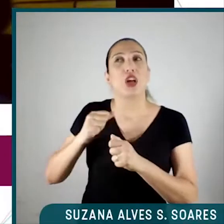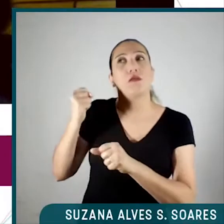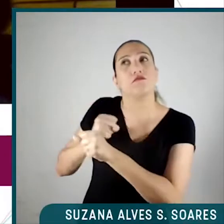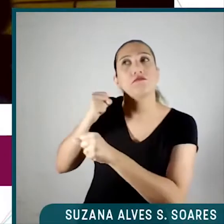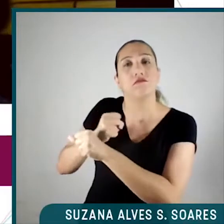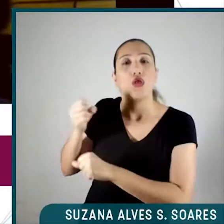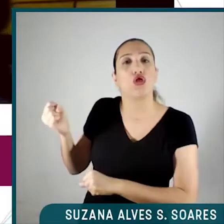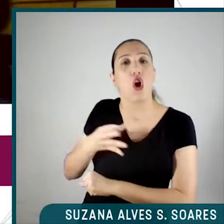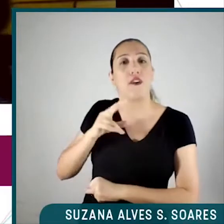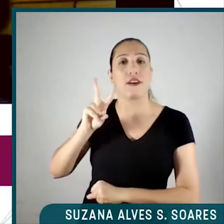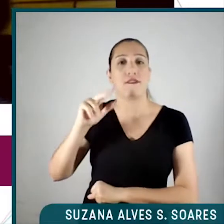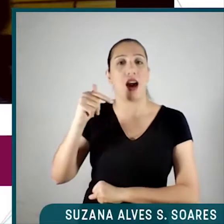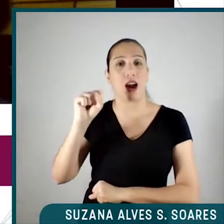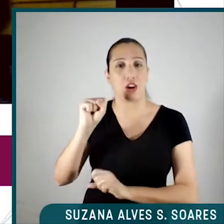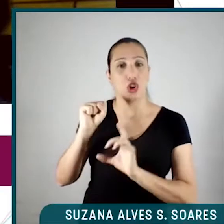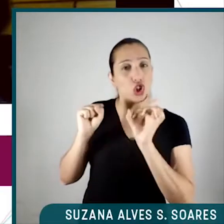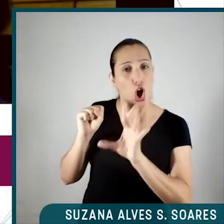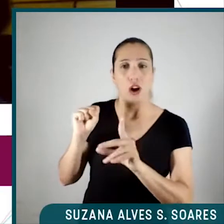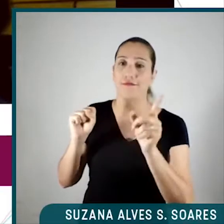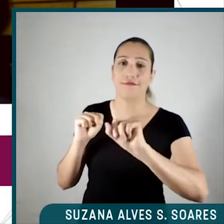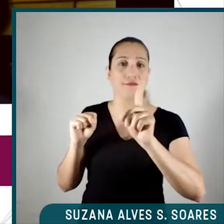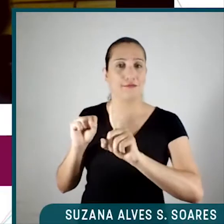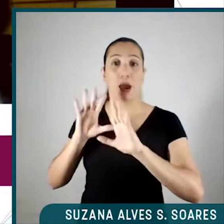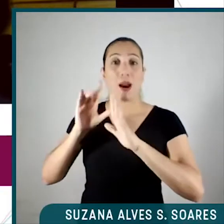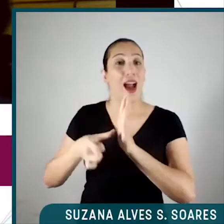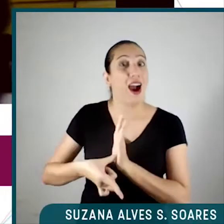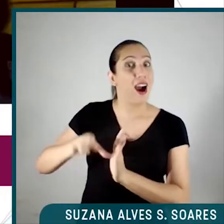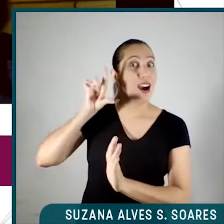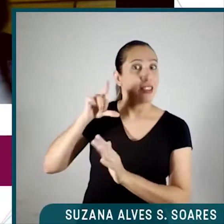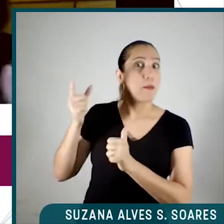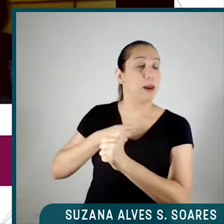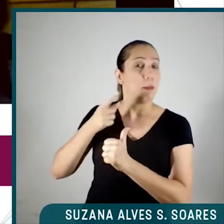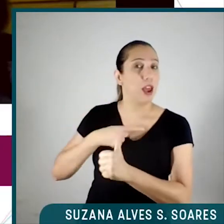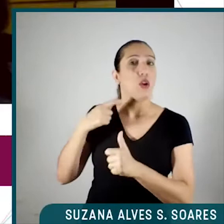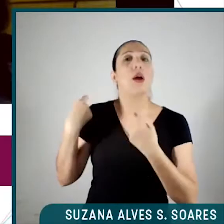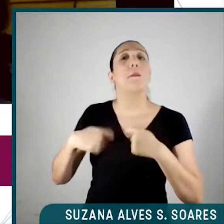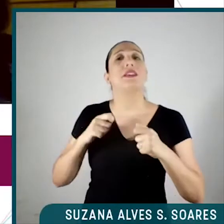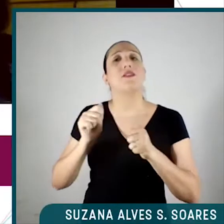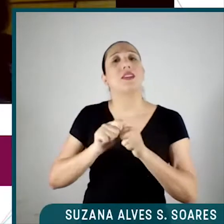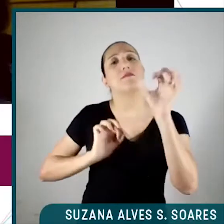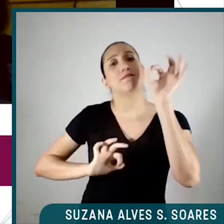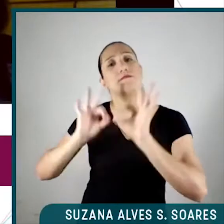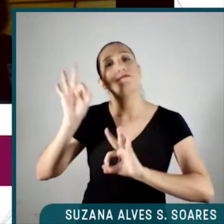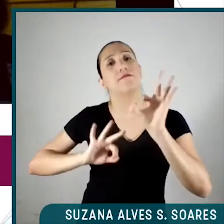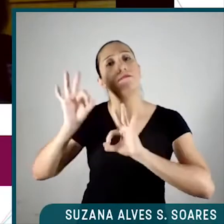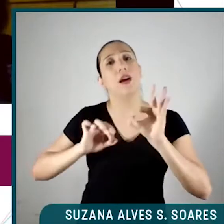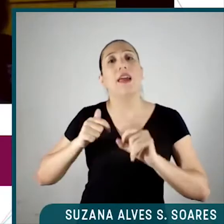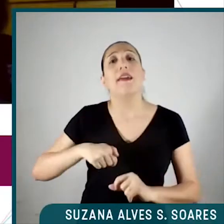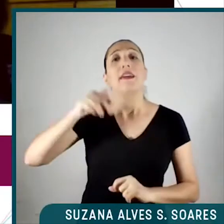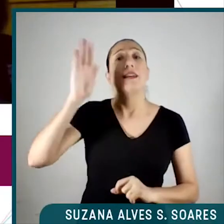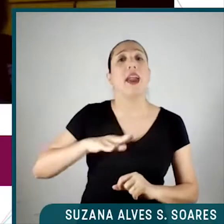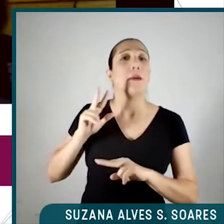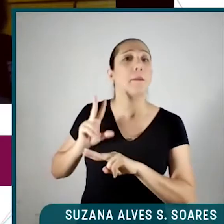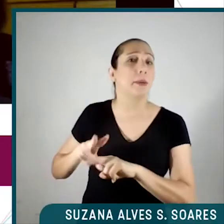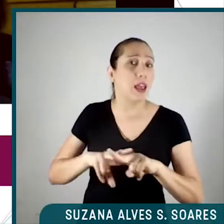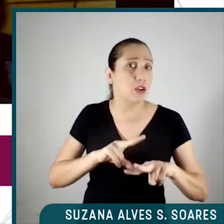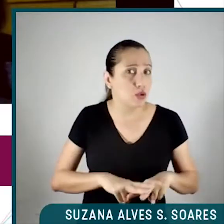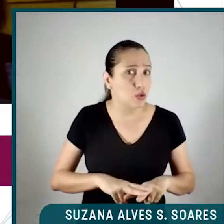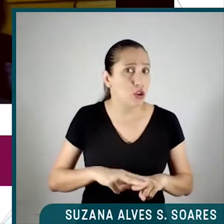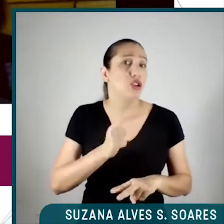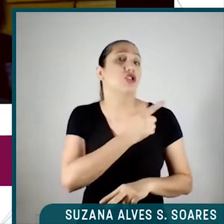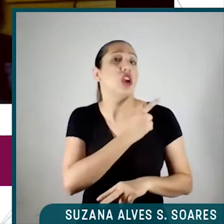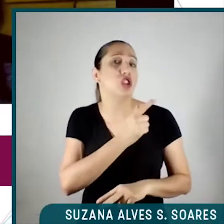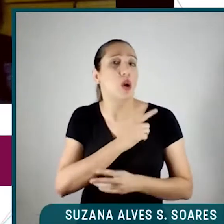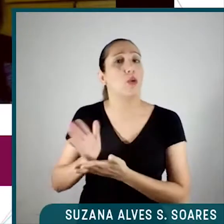mas nós precisamos, antes da construção dessas vagas, fazer uma classificação desses presos com gestão de dados e